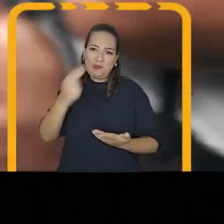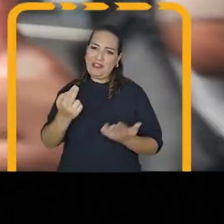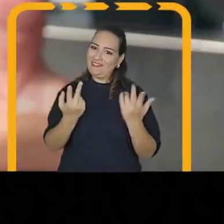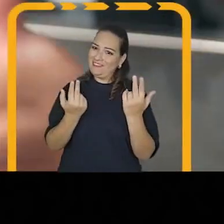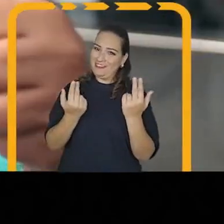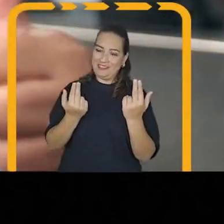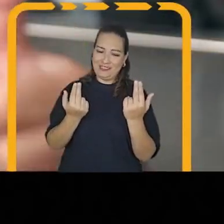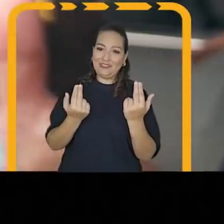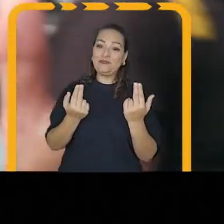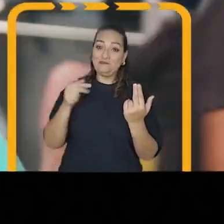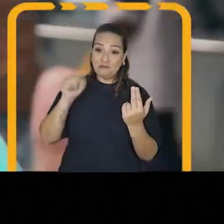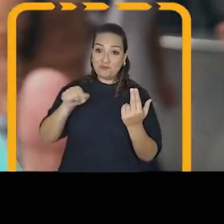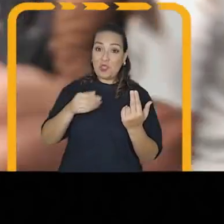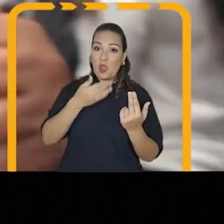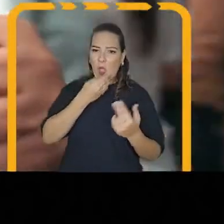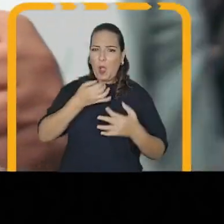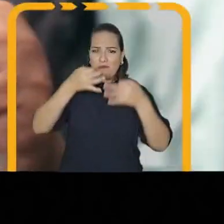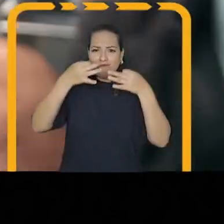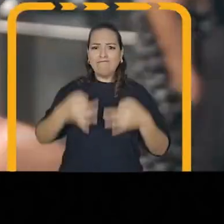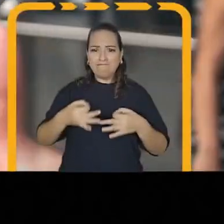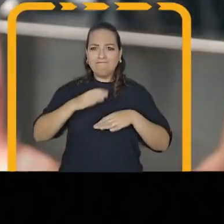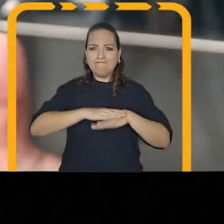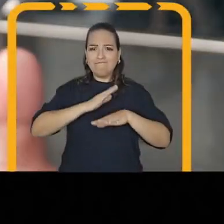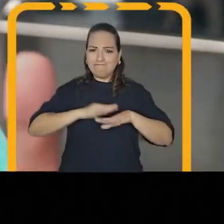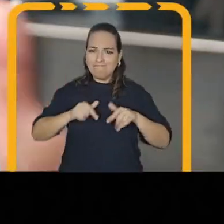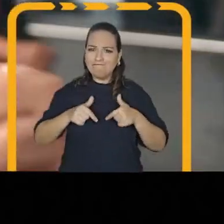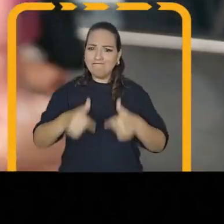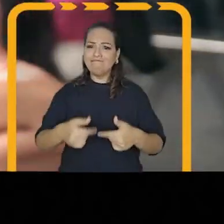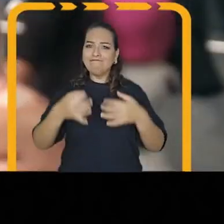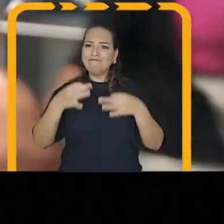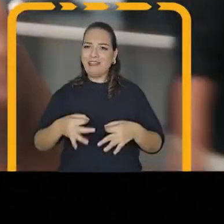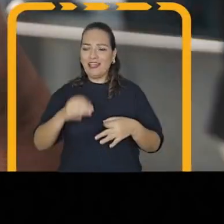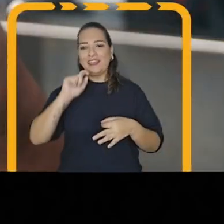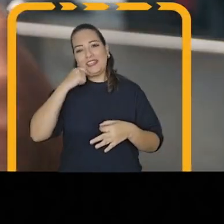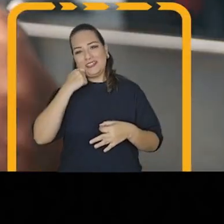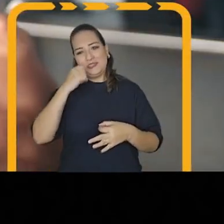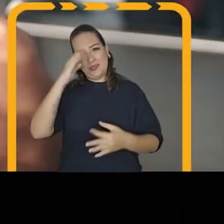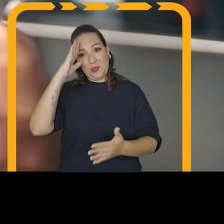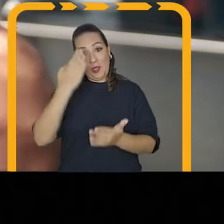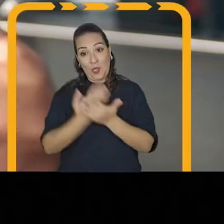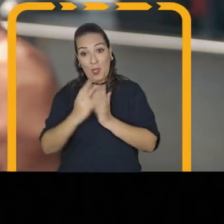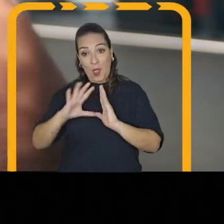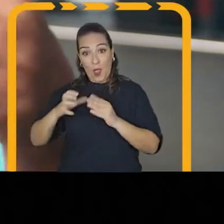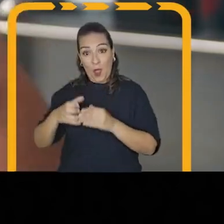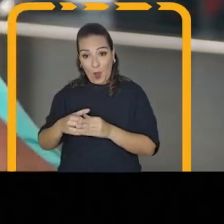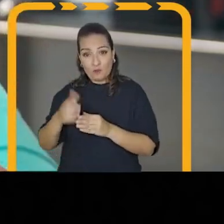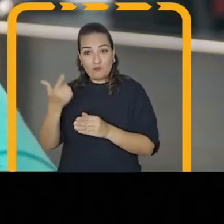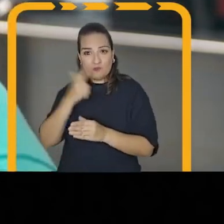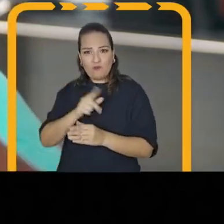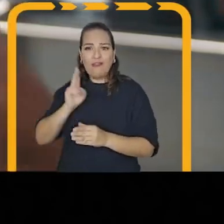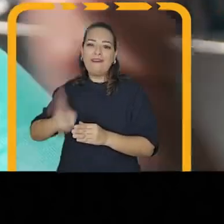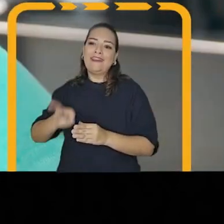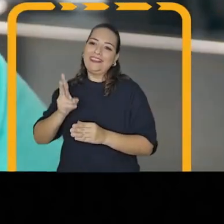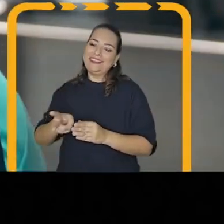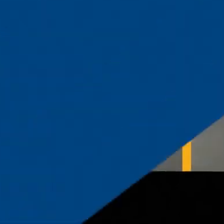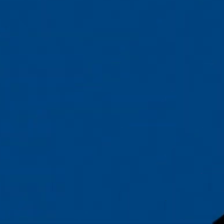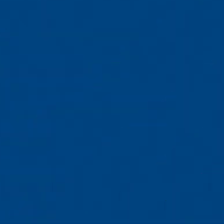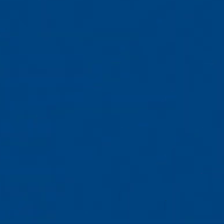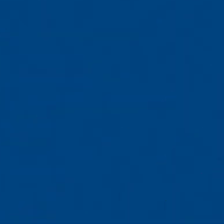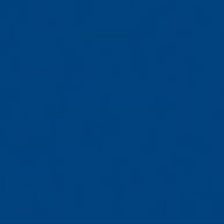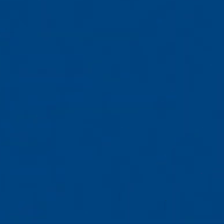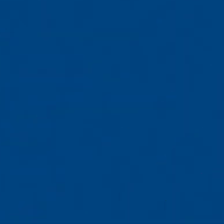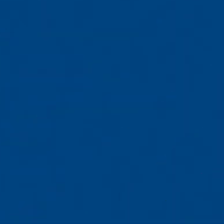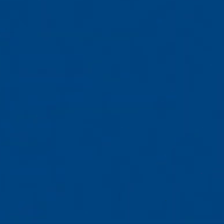você de novo, a minha família também. Nós amamos você. Tu trouxe de volta o nosso Rio de Janeiro, meu amor. Beijo!